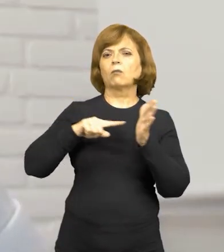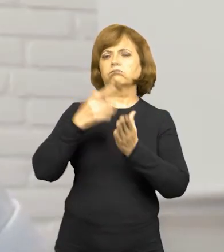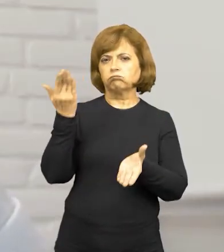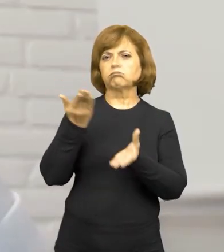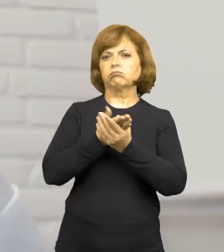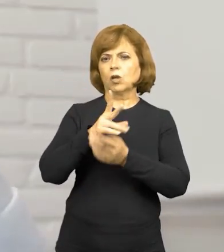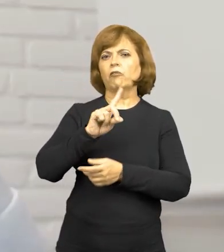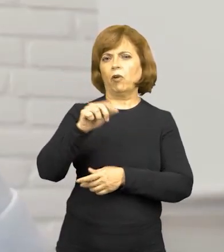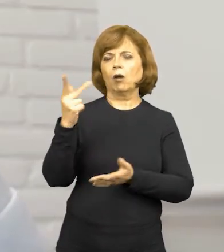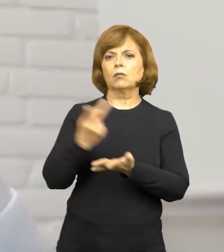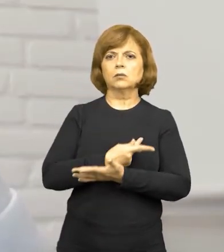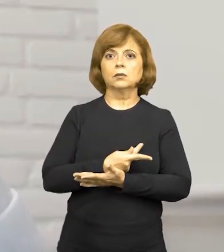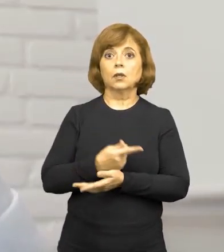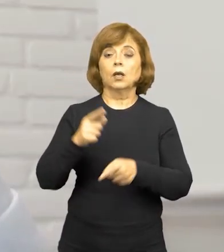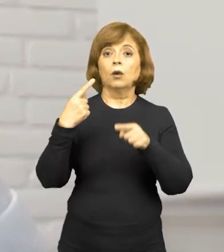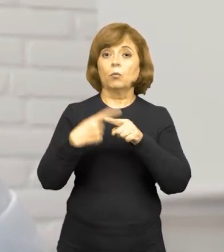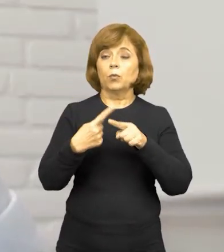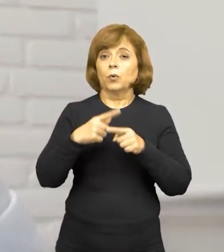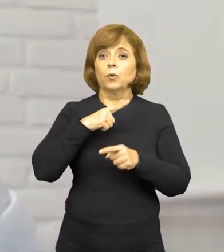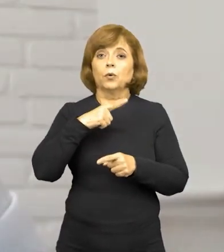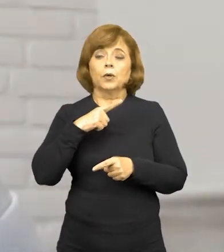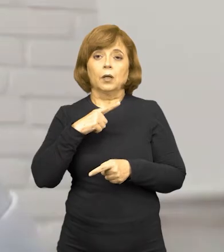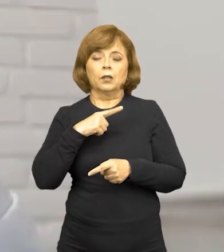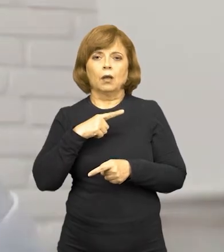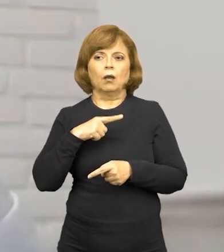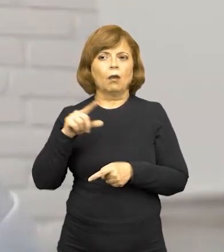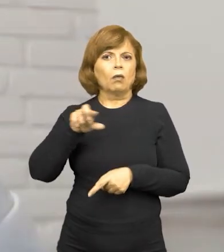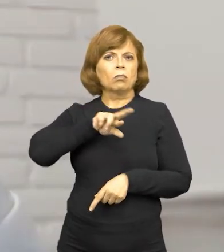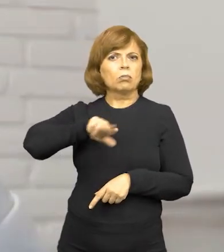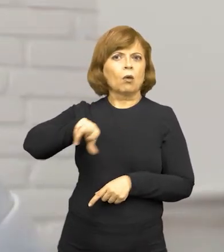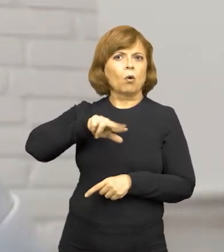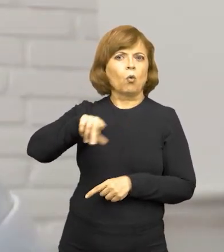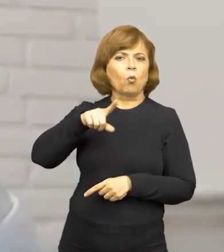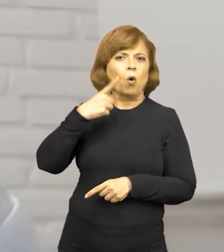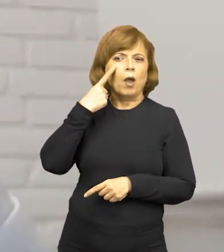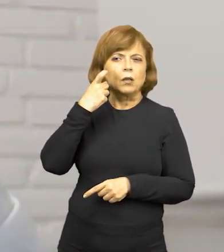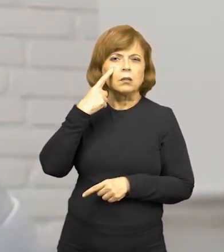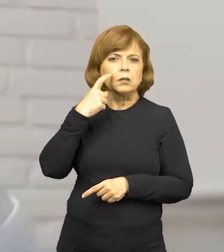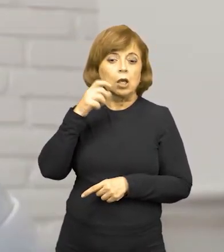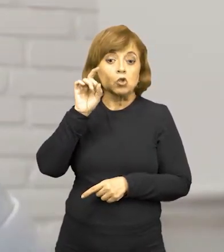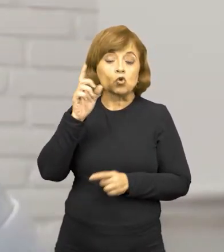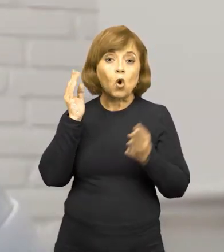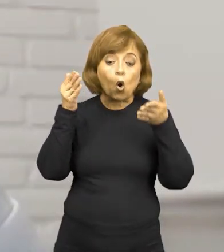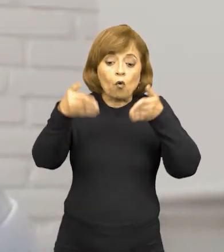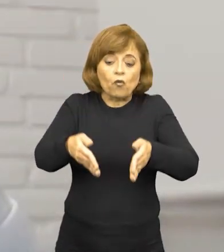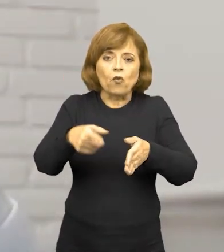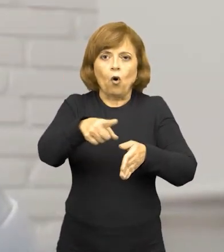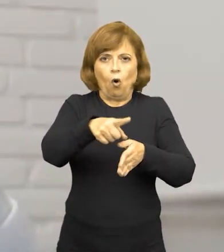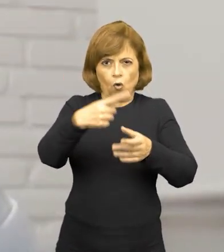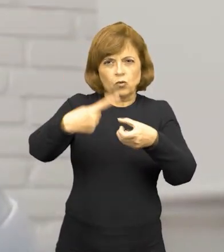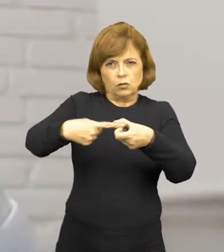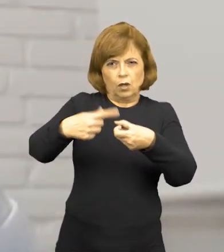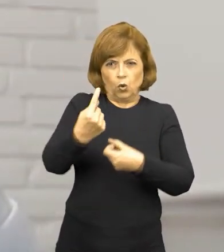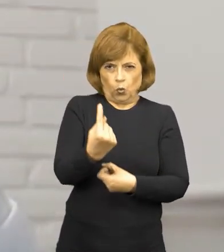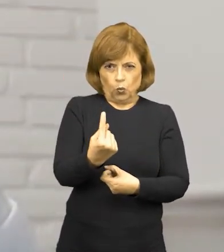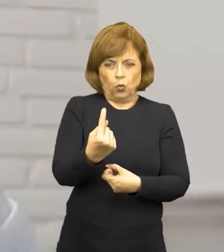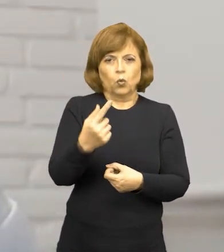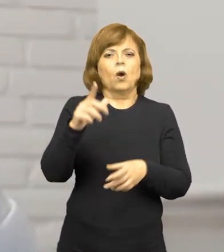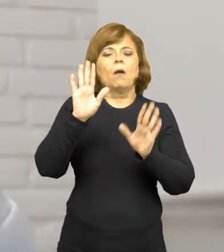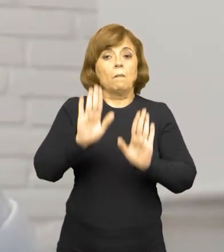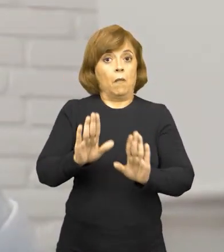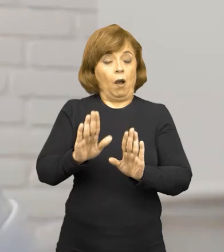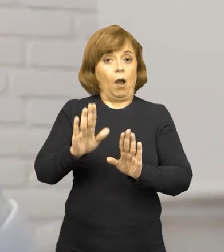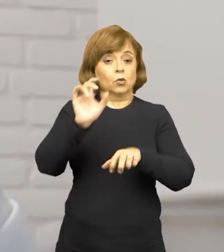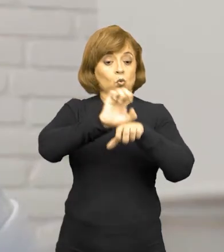adotadas. Como se trata de uma questão que não é apenas de interesse local dessa promotoria de justiça, mas é de interesse não só do